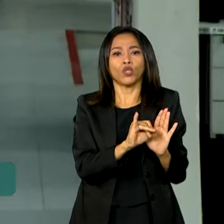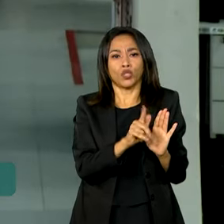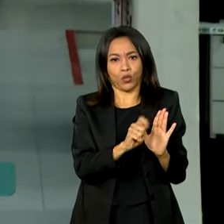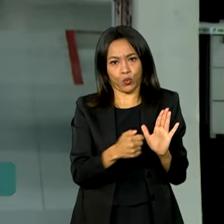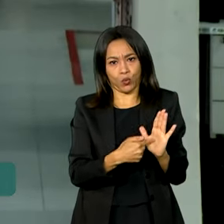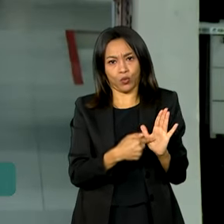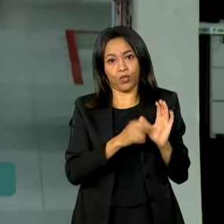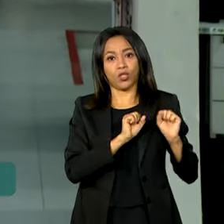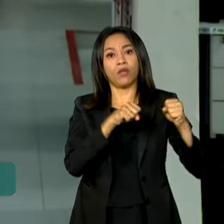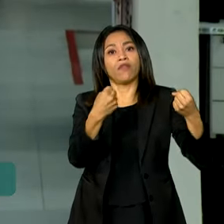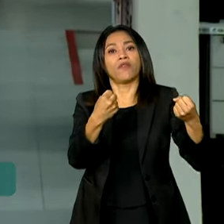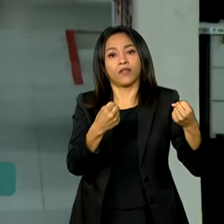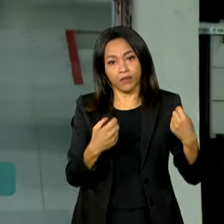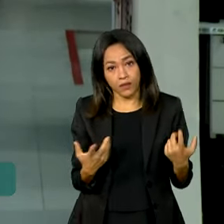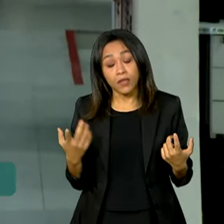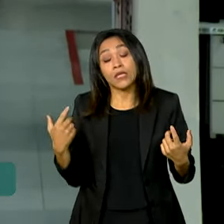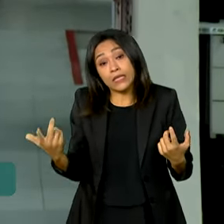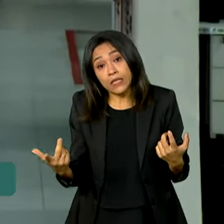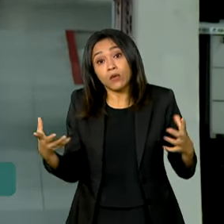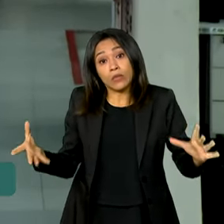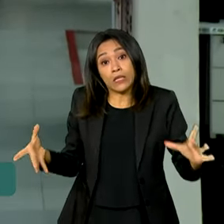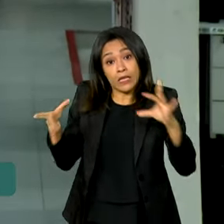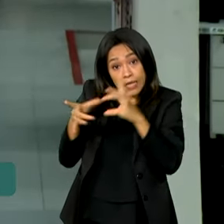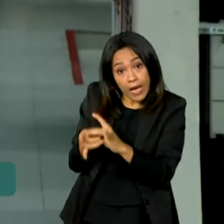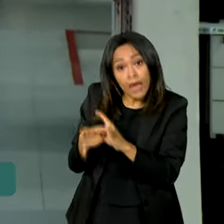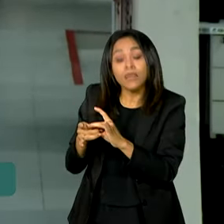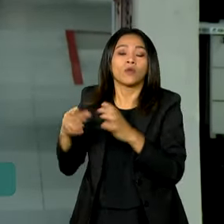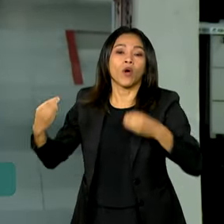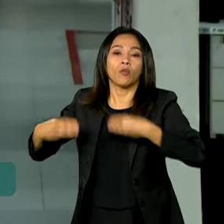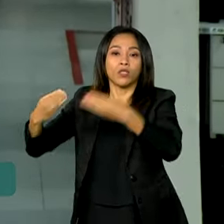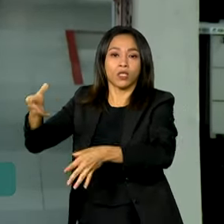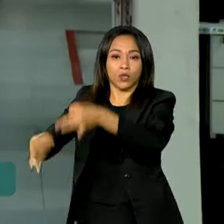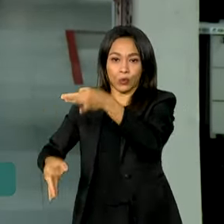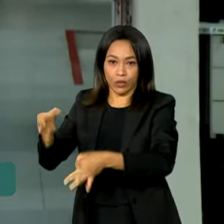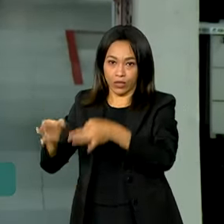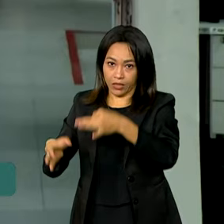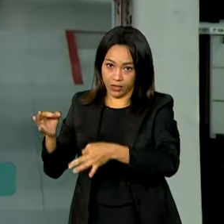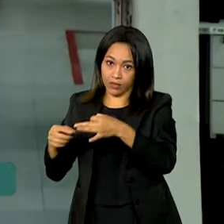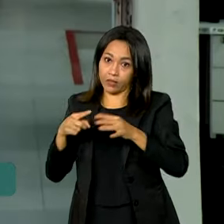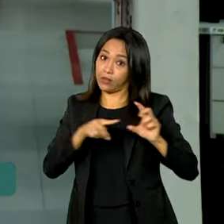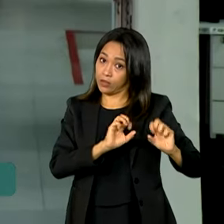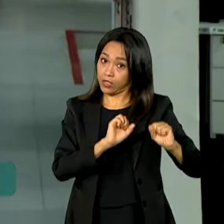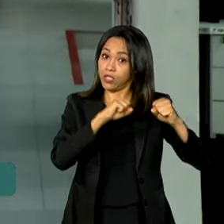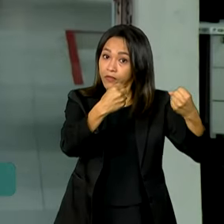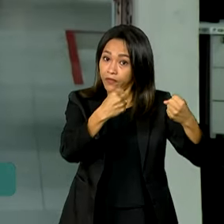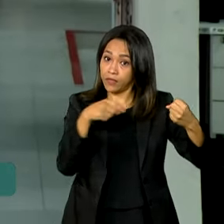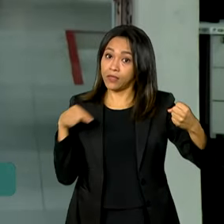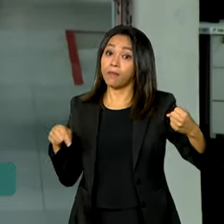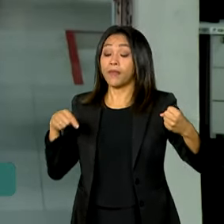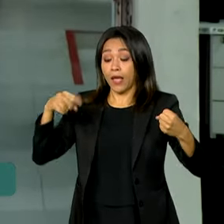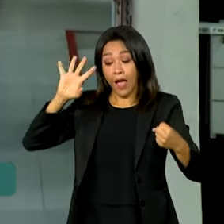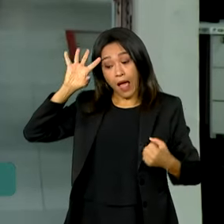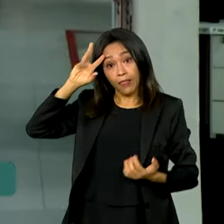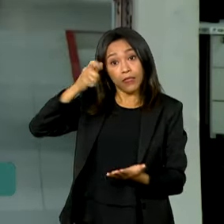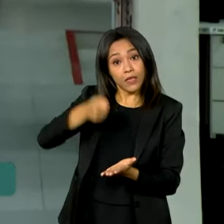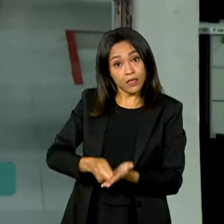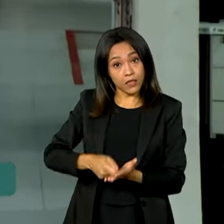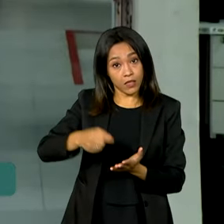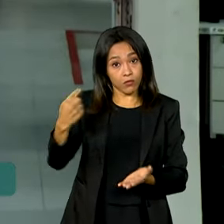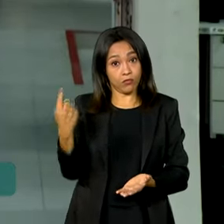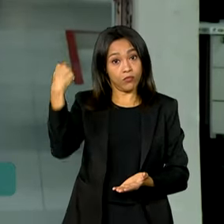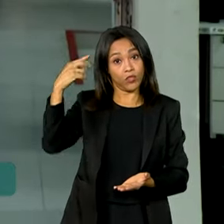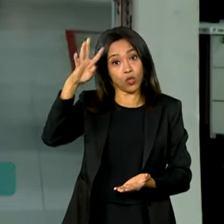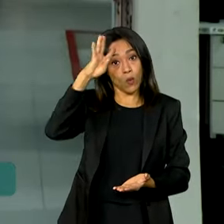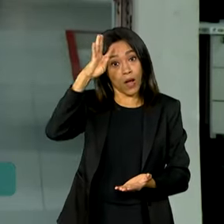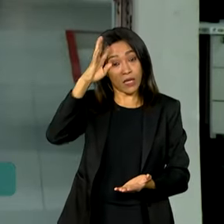Nacional do Consumidor, vinculada ao Ministério da Justiça e Segurança Pública, a decisão desta quarta-feira de manter a sanção de